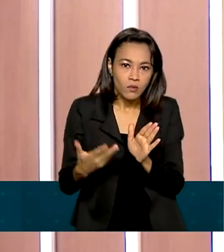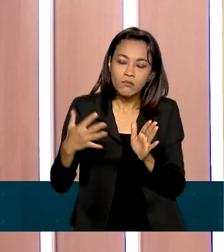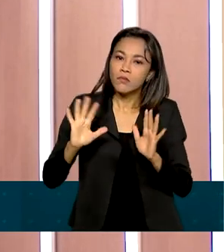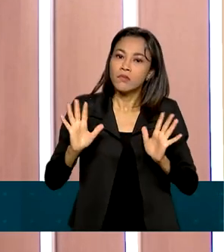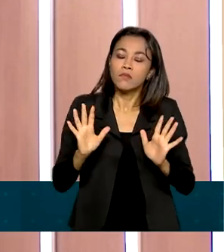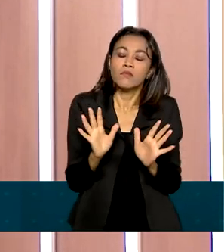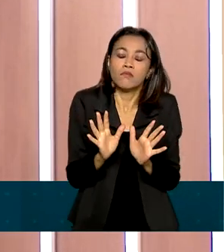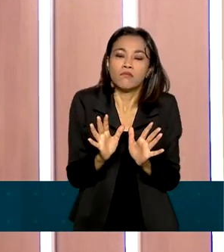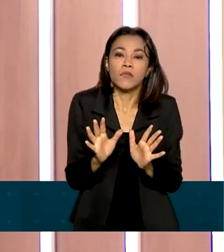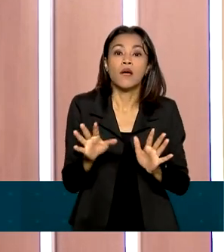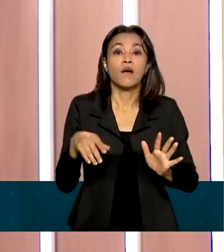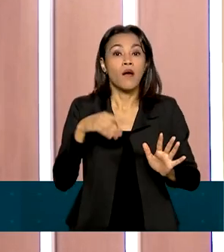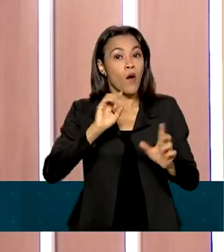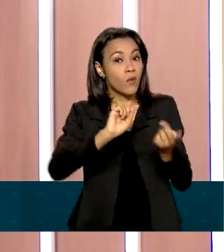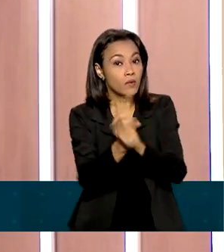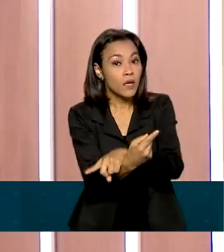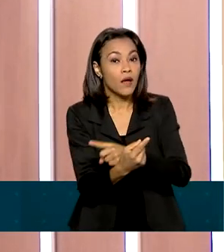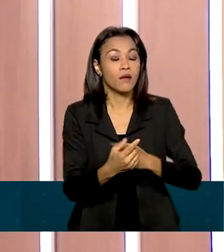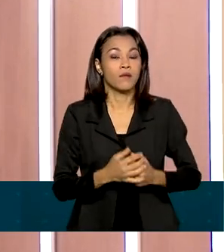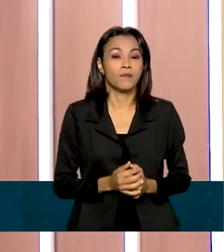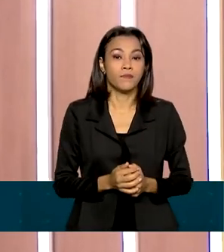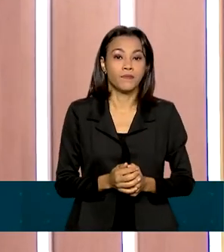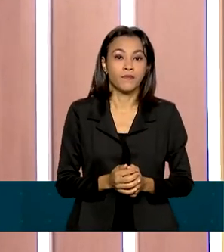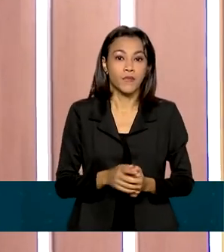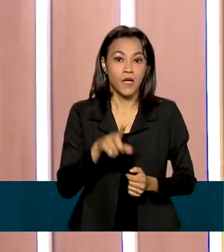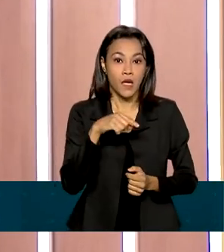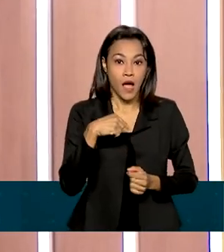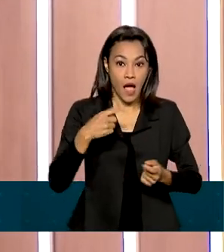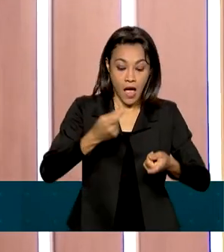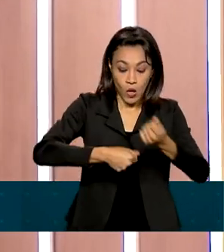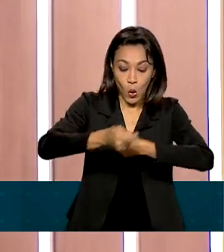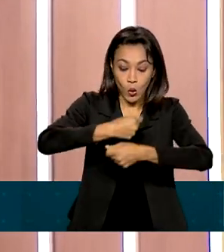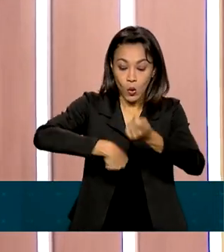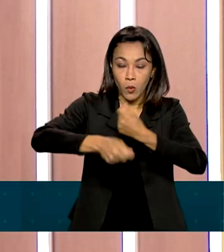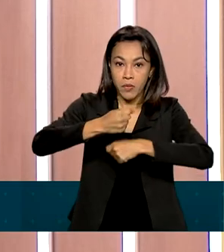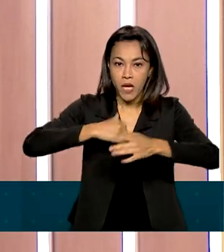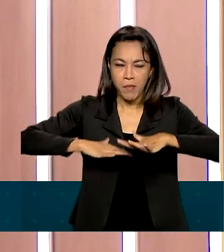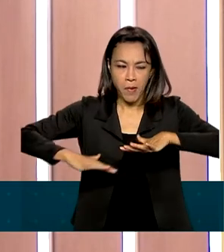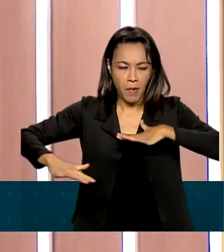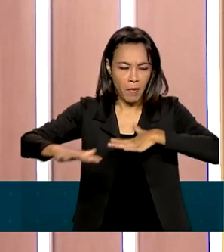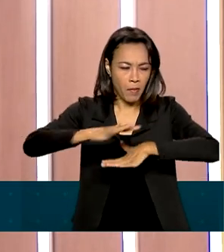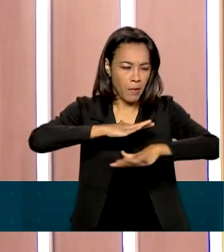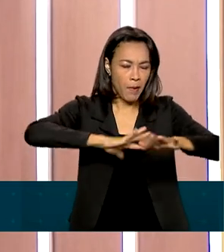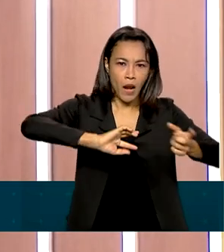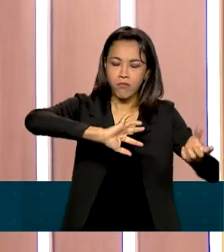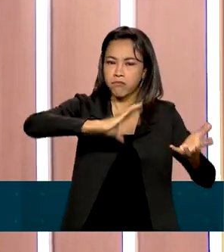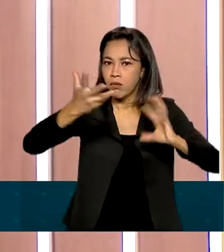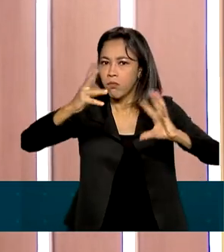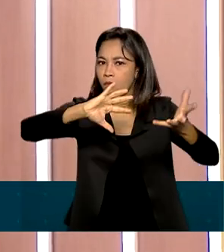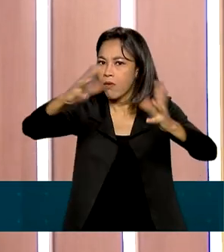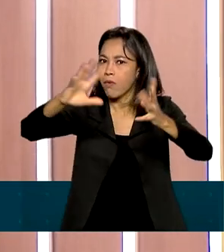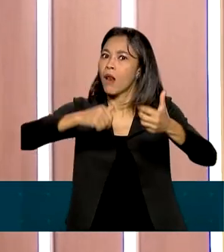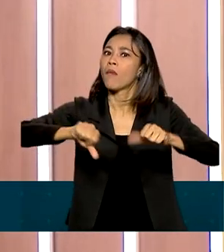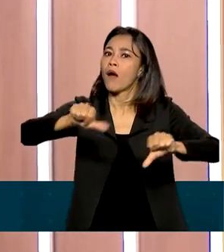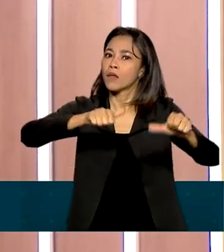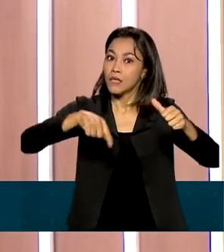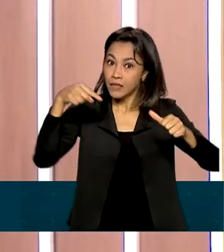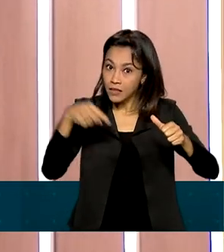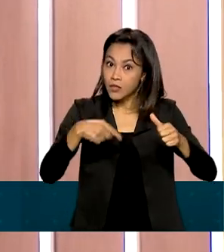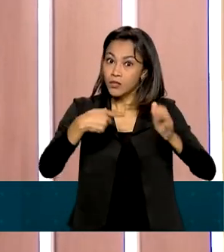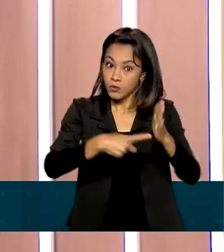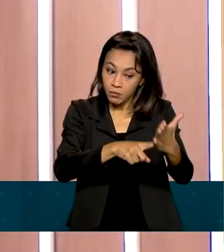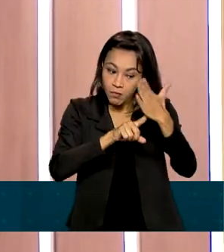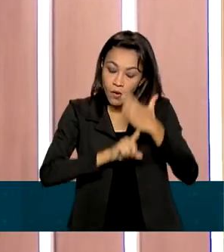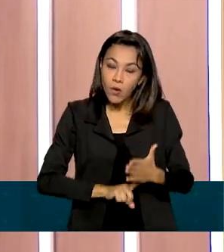mostra que a economia está muito dinâmica, já que as importações são consideradas como um indicador do crescimento